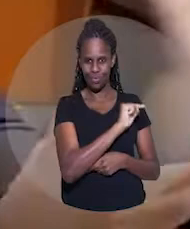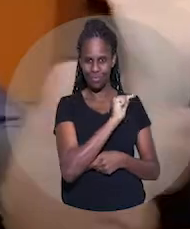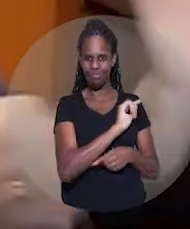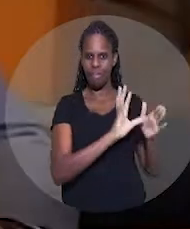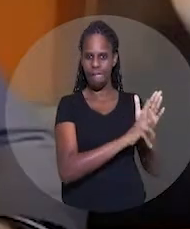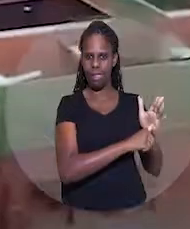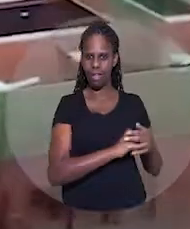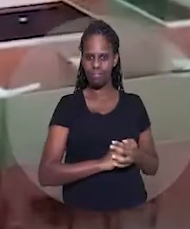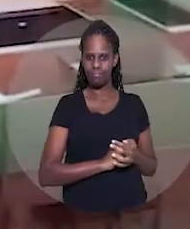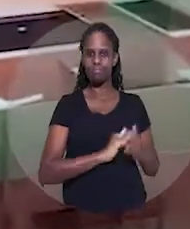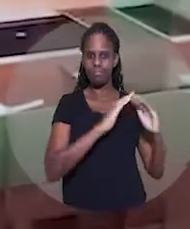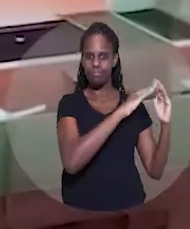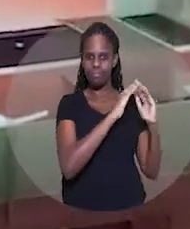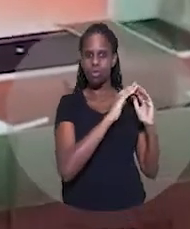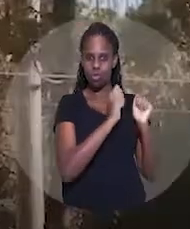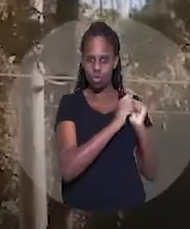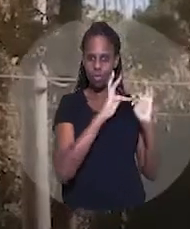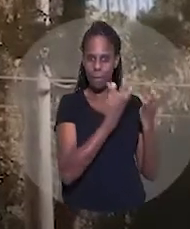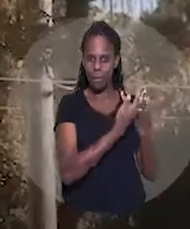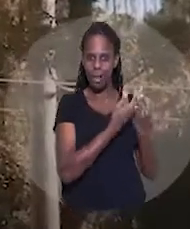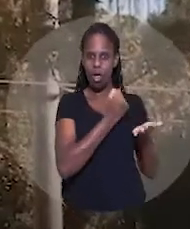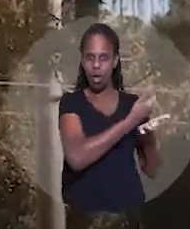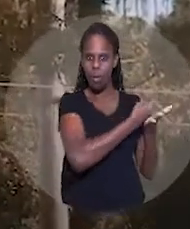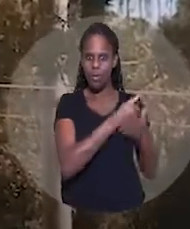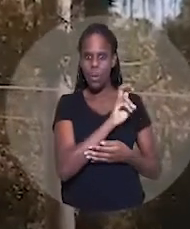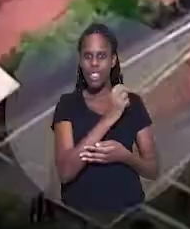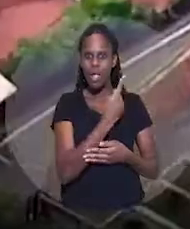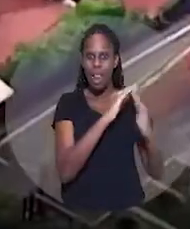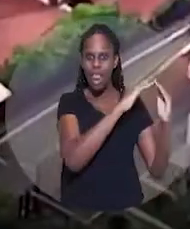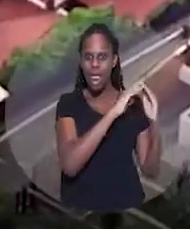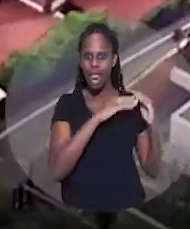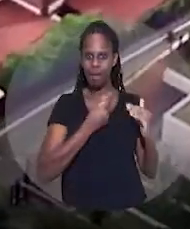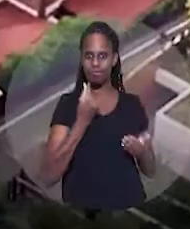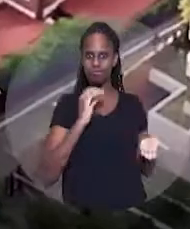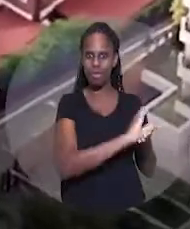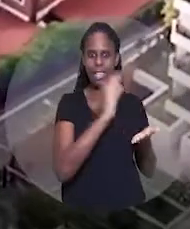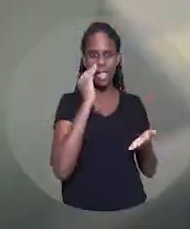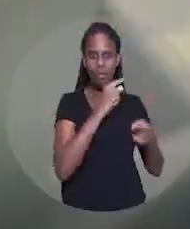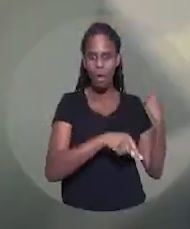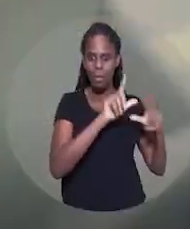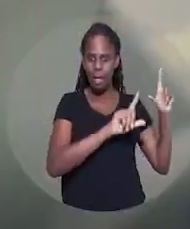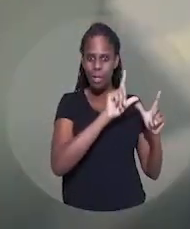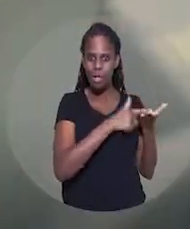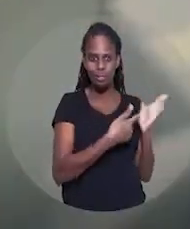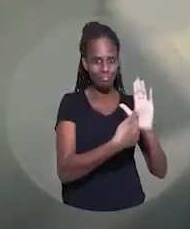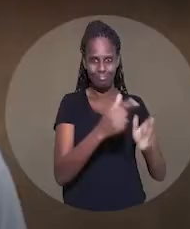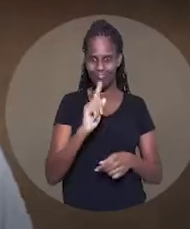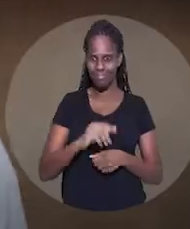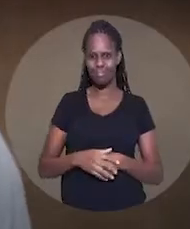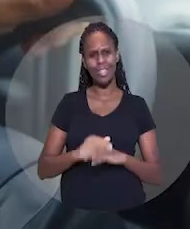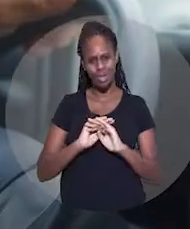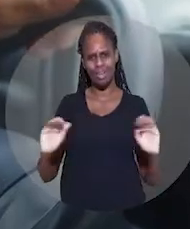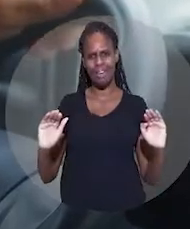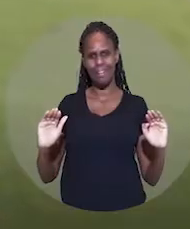é ladrão. Comprou com sua família 51 imóveis em dinheiro vivo e tenta censurar a imprensa para não revelar o esquema.